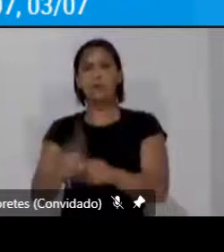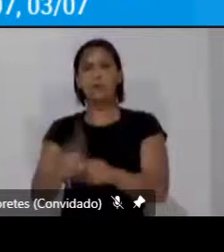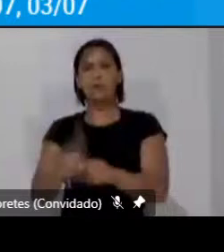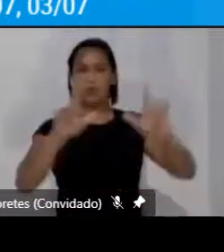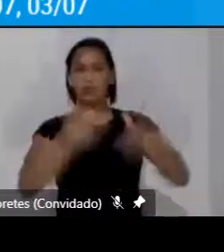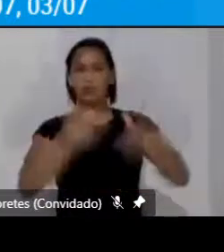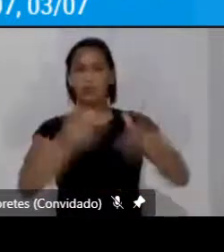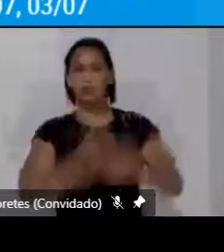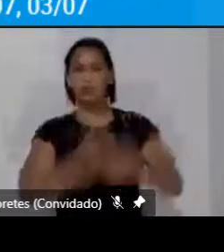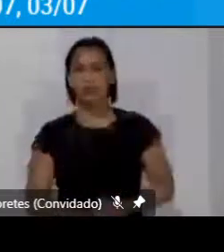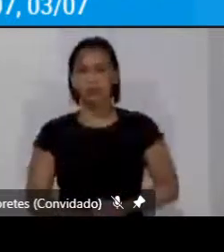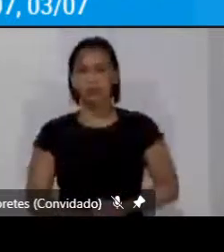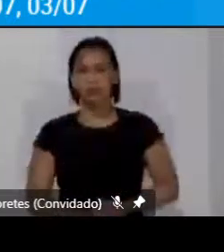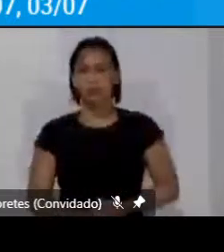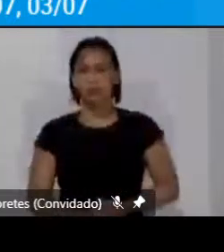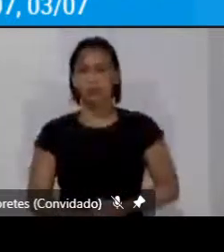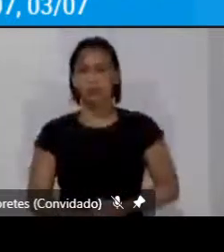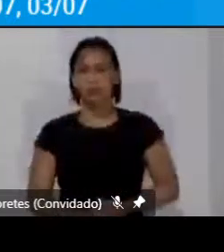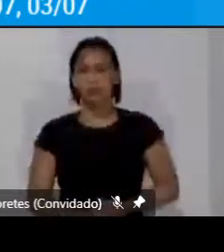Silvana